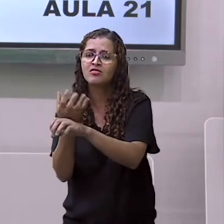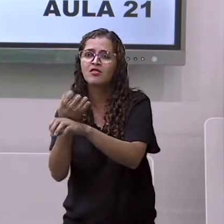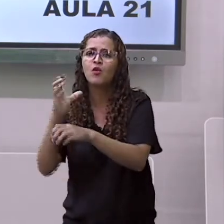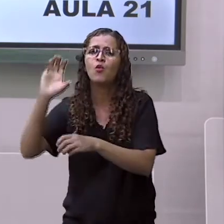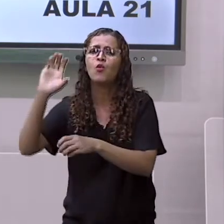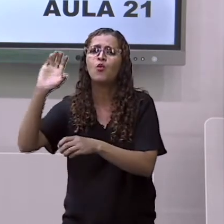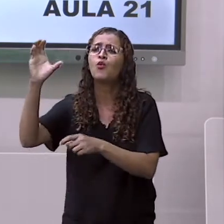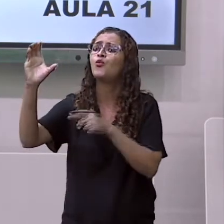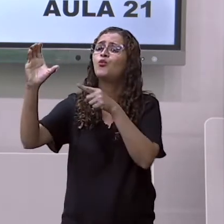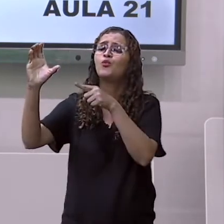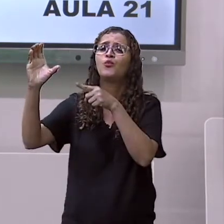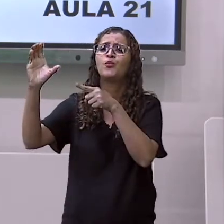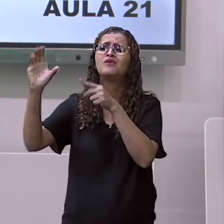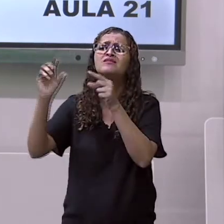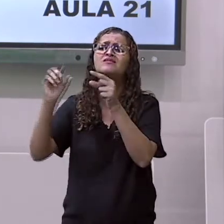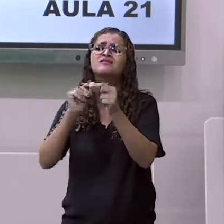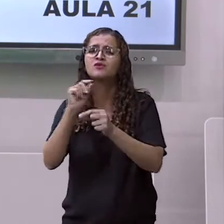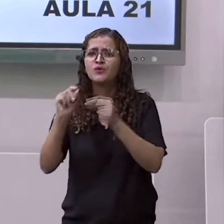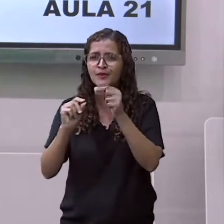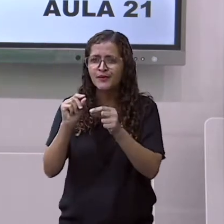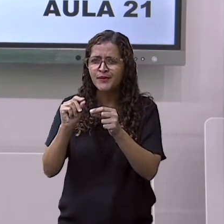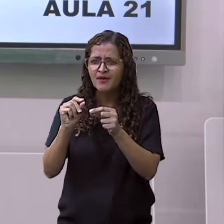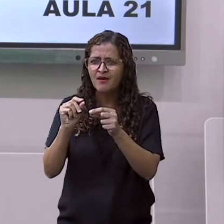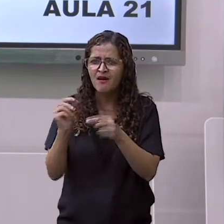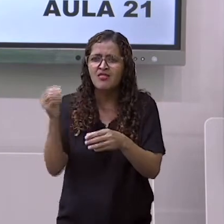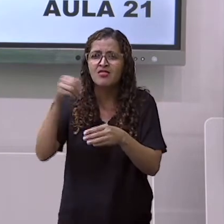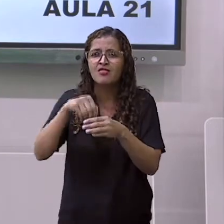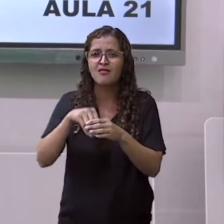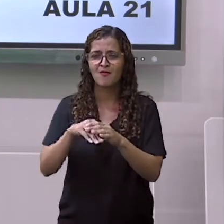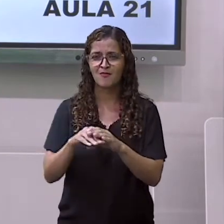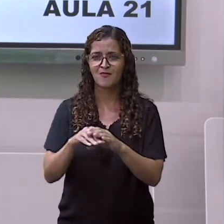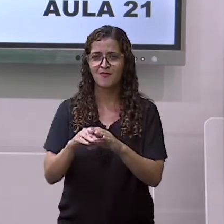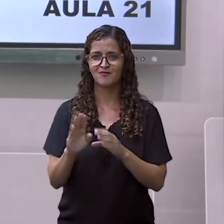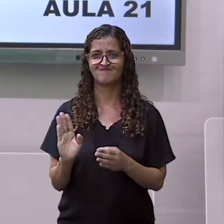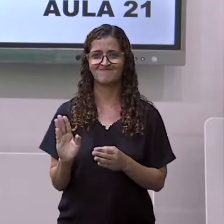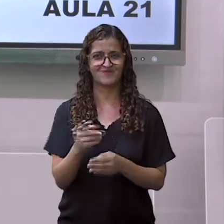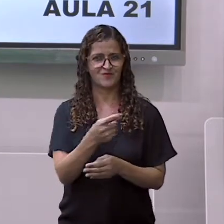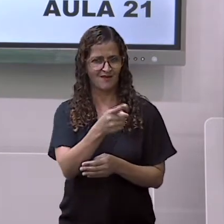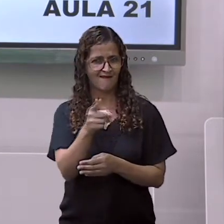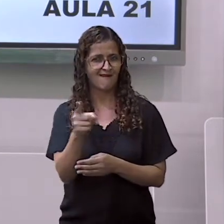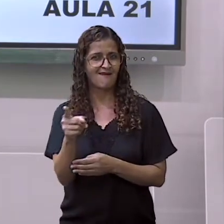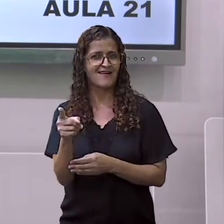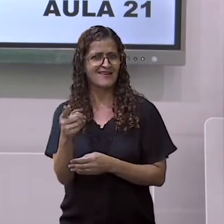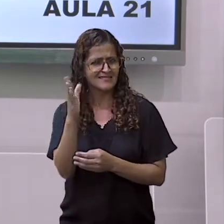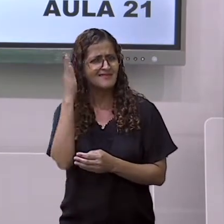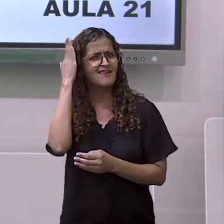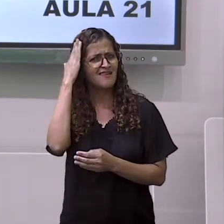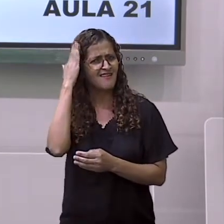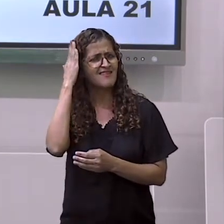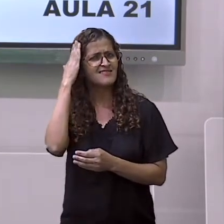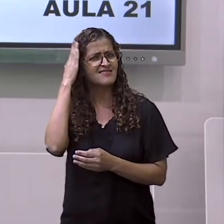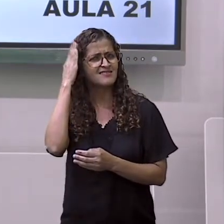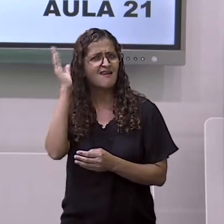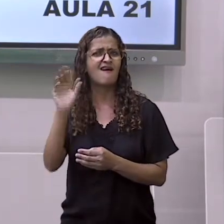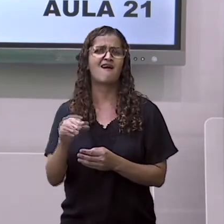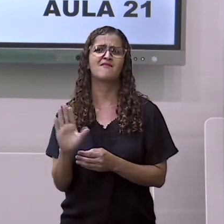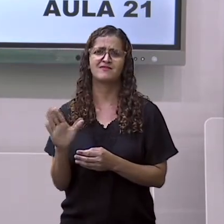Será o que queremos trabalhar nas Ciências hoje? Algo que nós já até trabalhamos aqui,